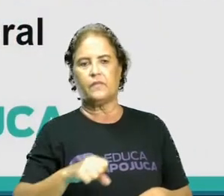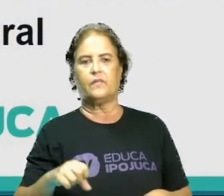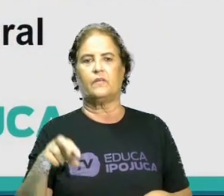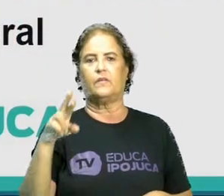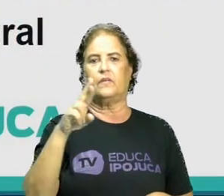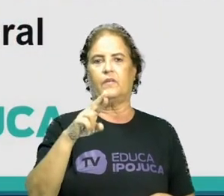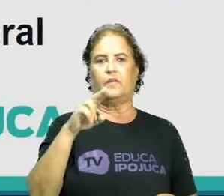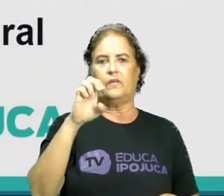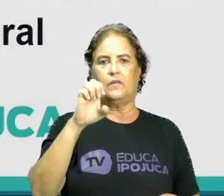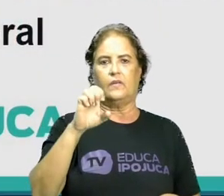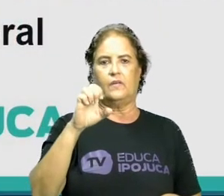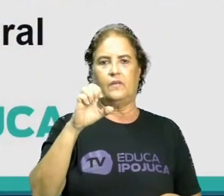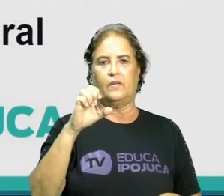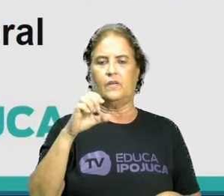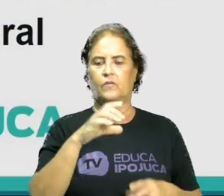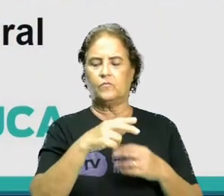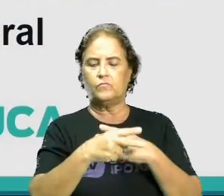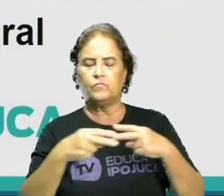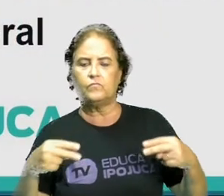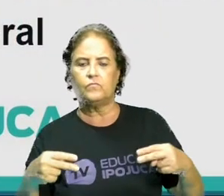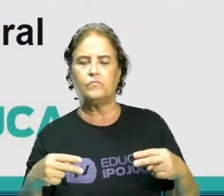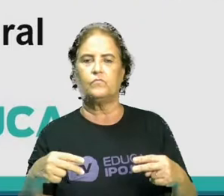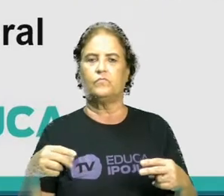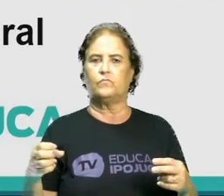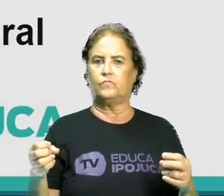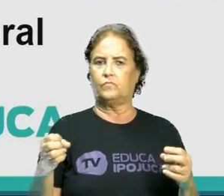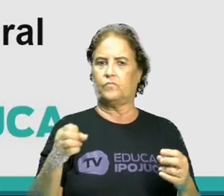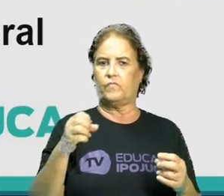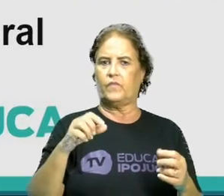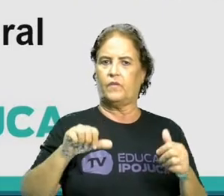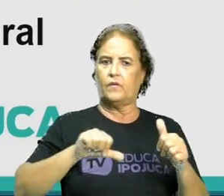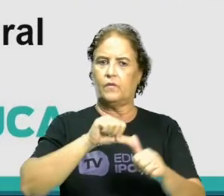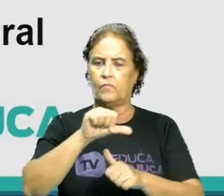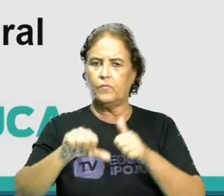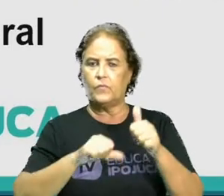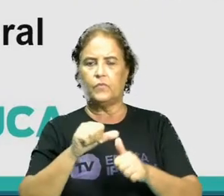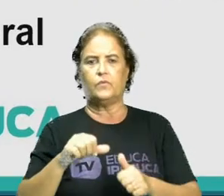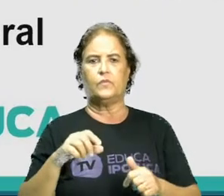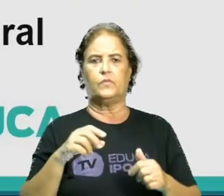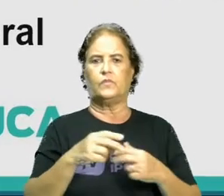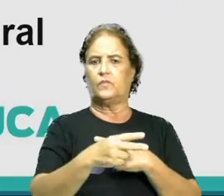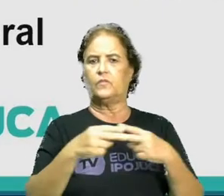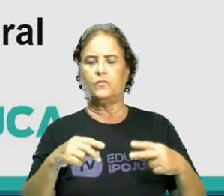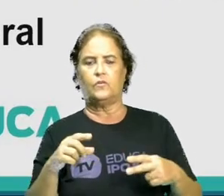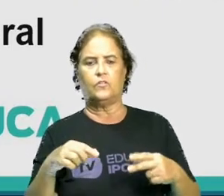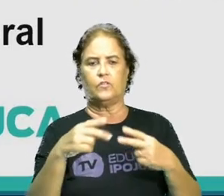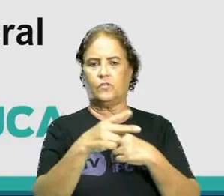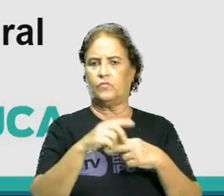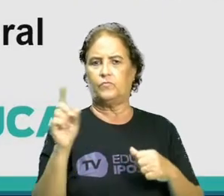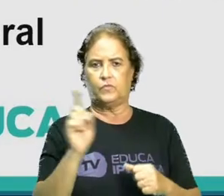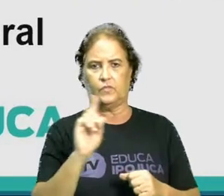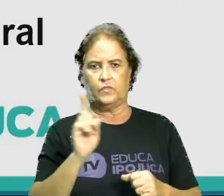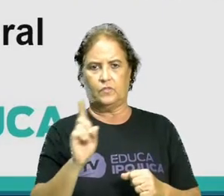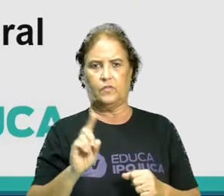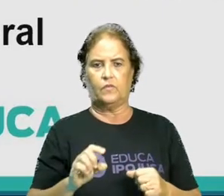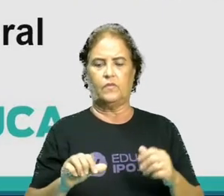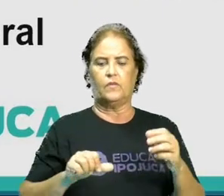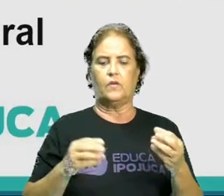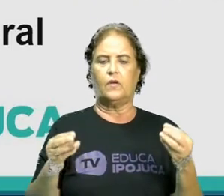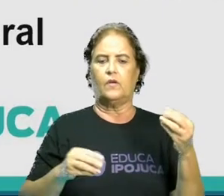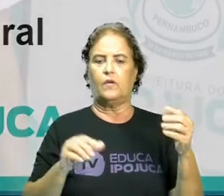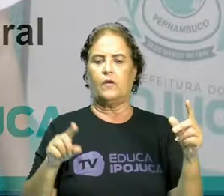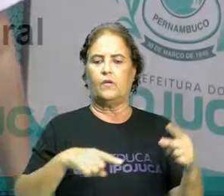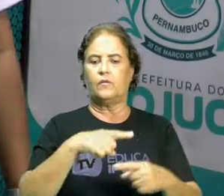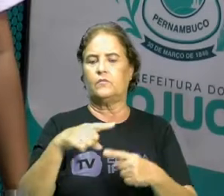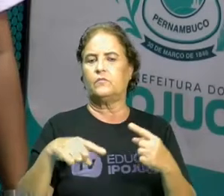renováveis e não renováveis e quais são as suas relações com as fontes de energia. Então a gente